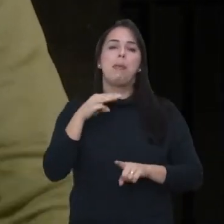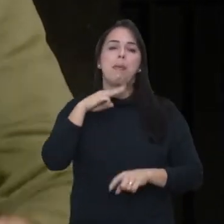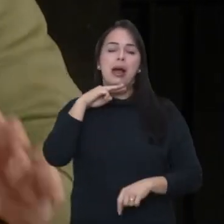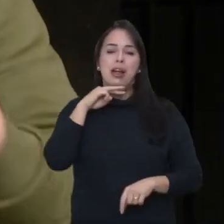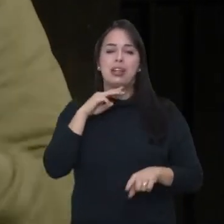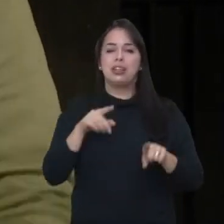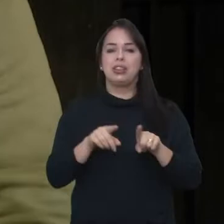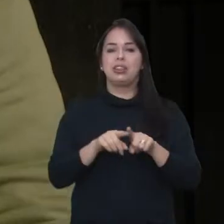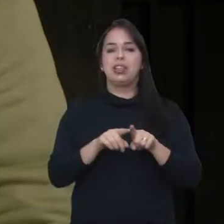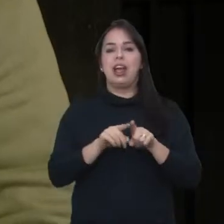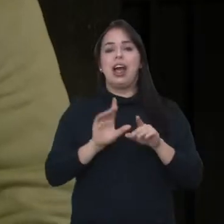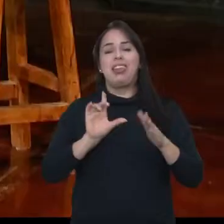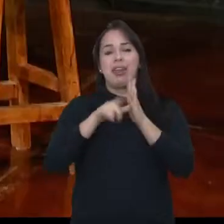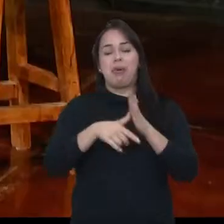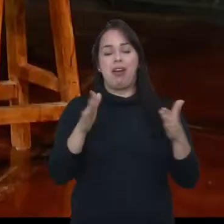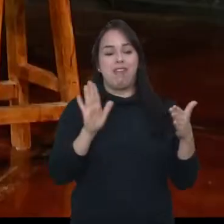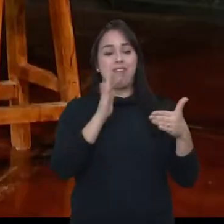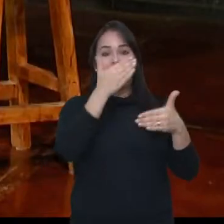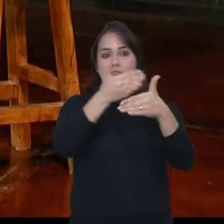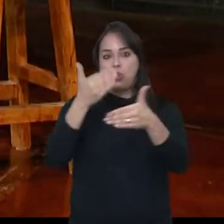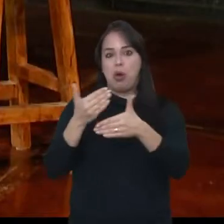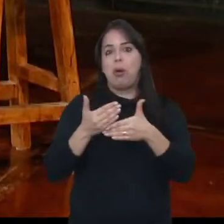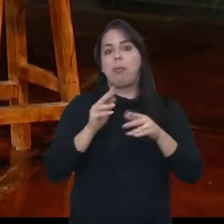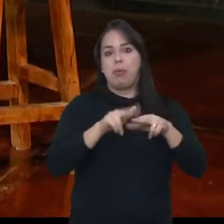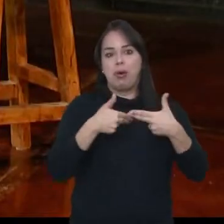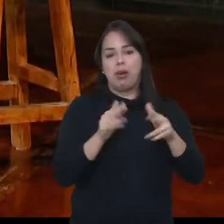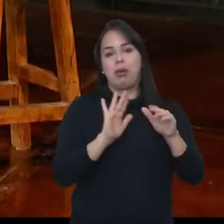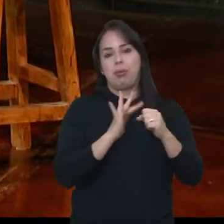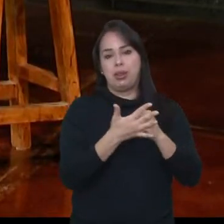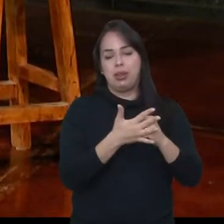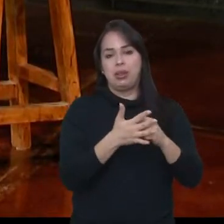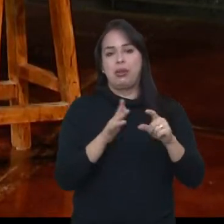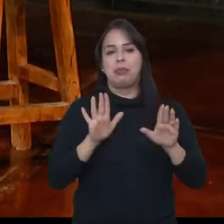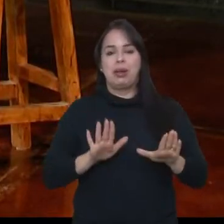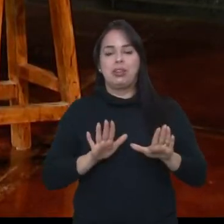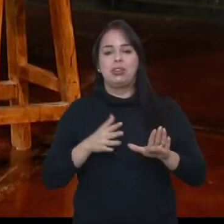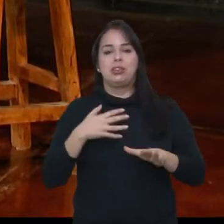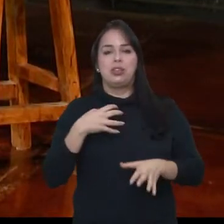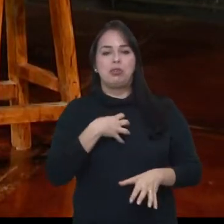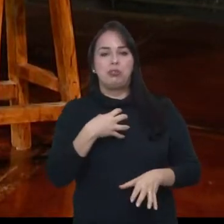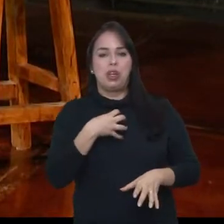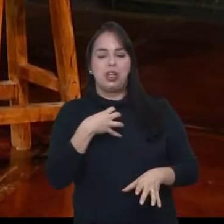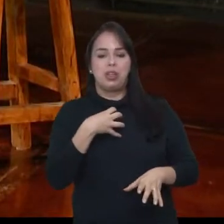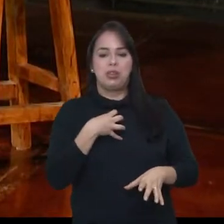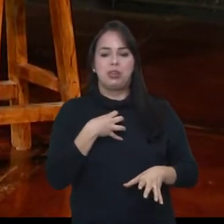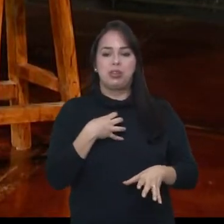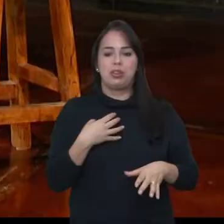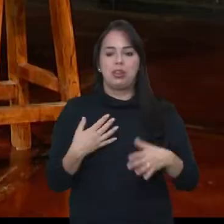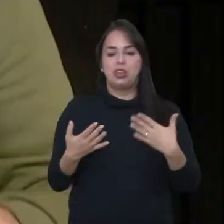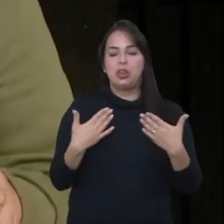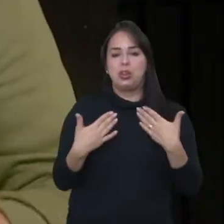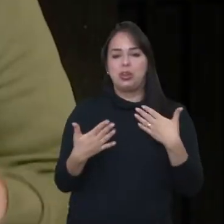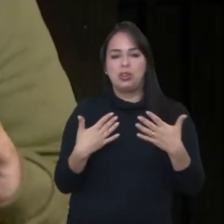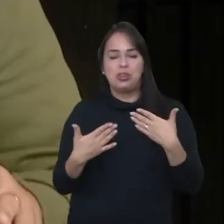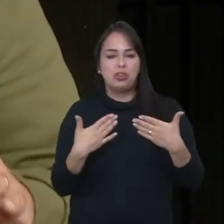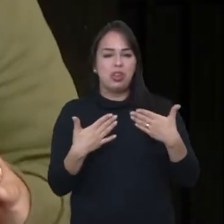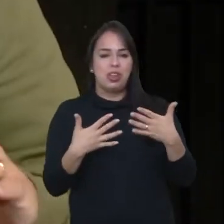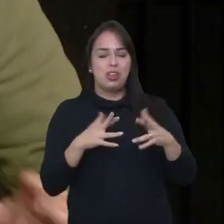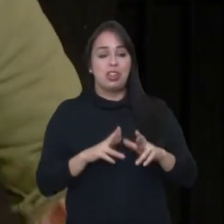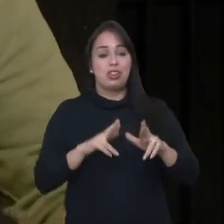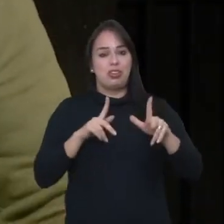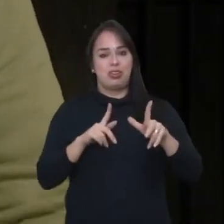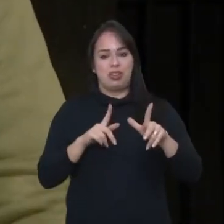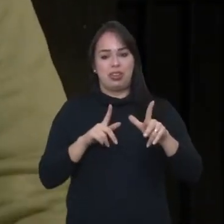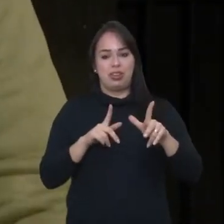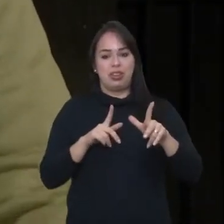2020. Dia 14 fechou tudo. E tem um estilo mais, acho, de storytelling. Acho que a gente estava conversando desse estilo diferente